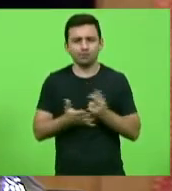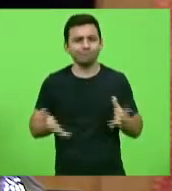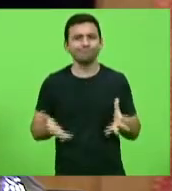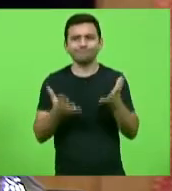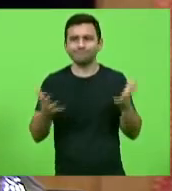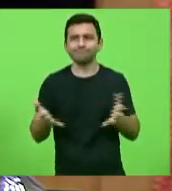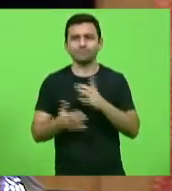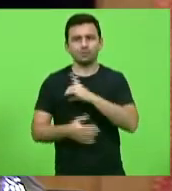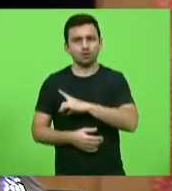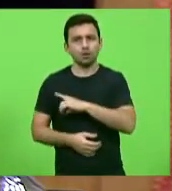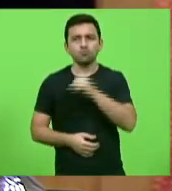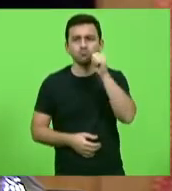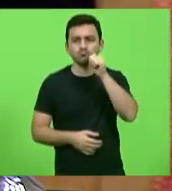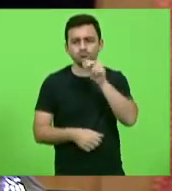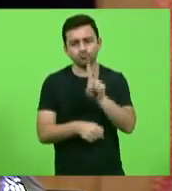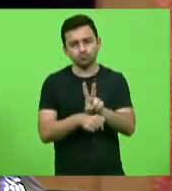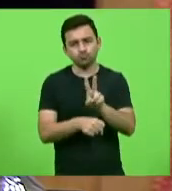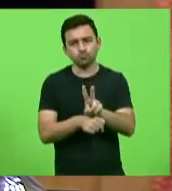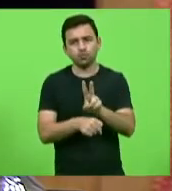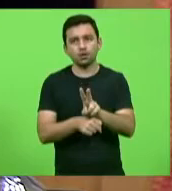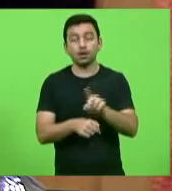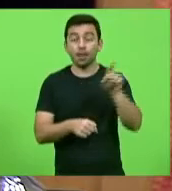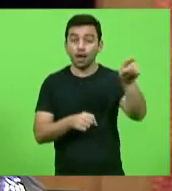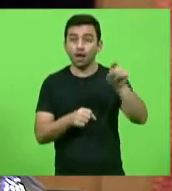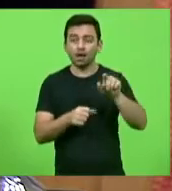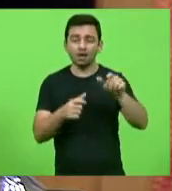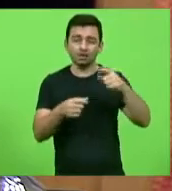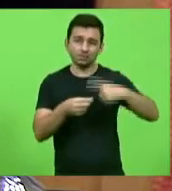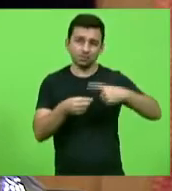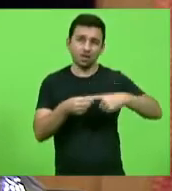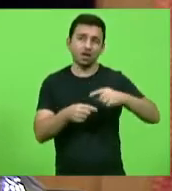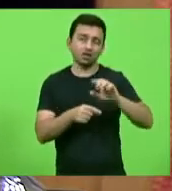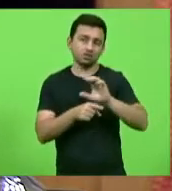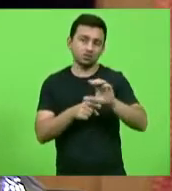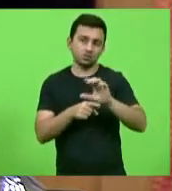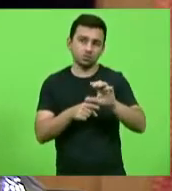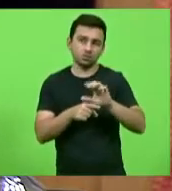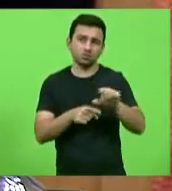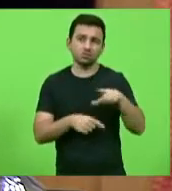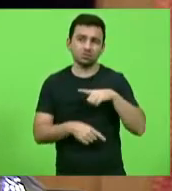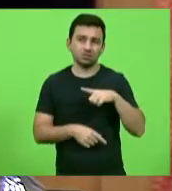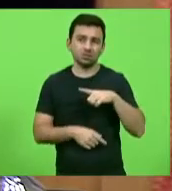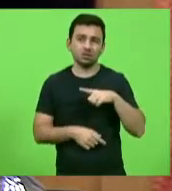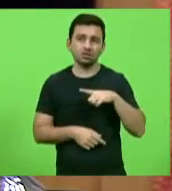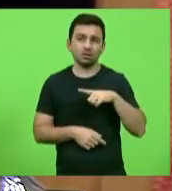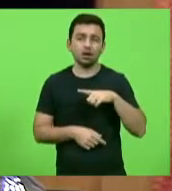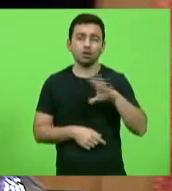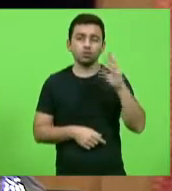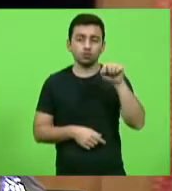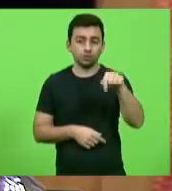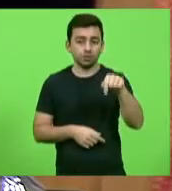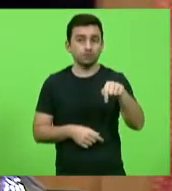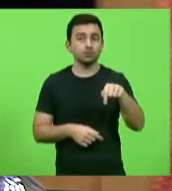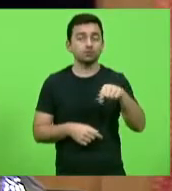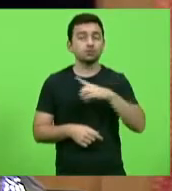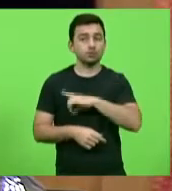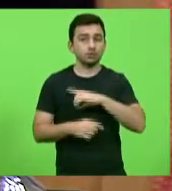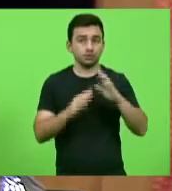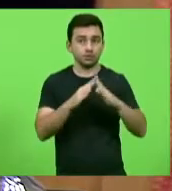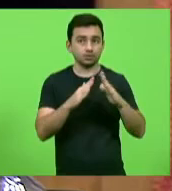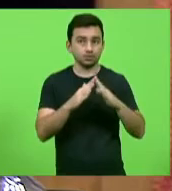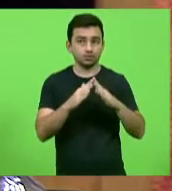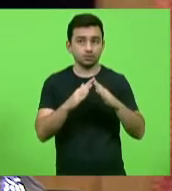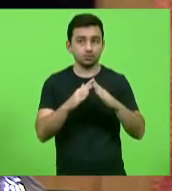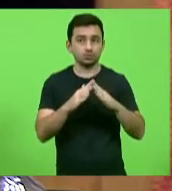delegacias de proteção à mulher, Curitibanos foi um caso, foi montada a delegacia lá